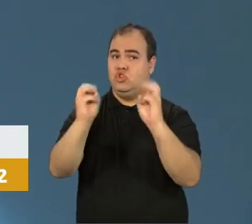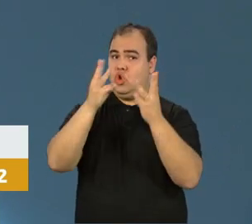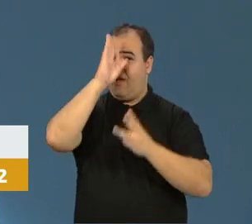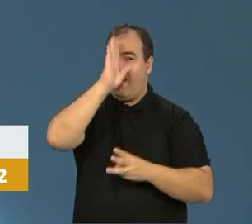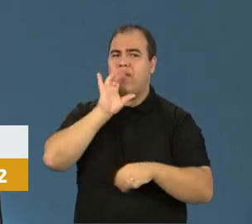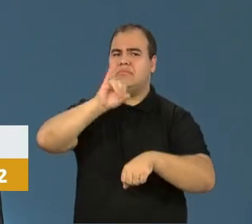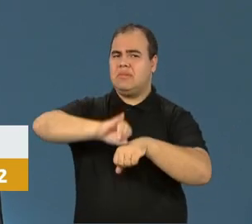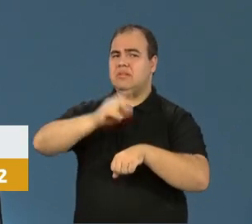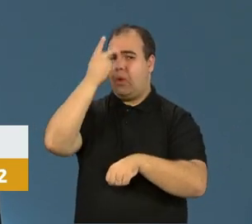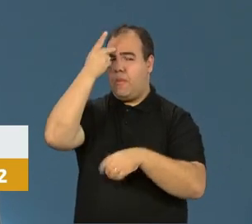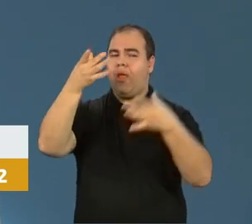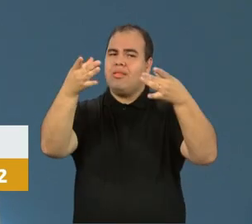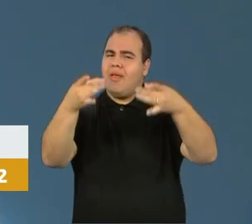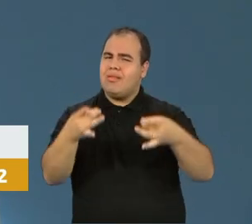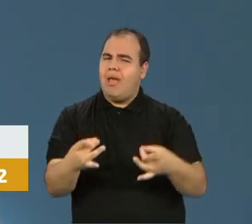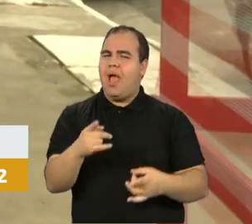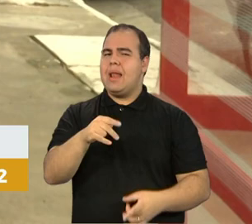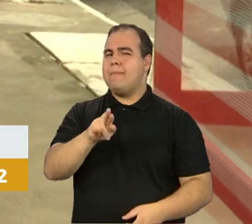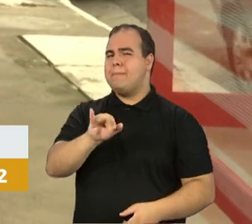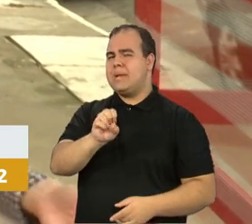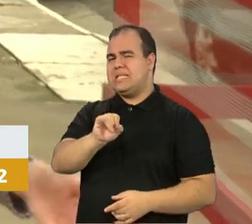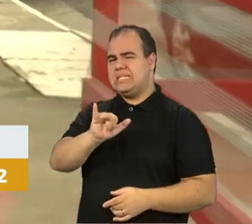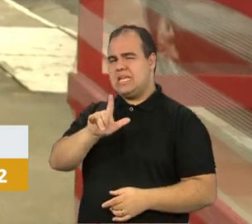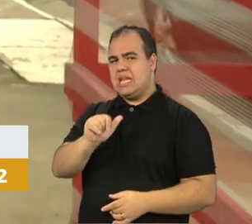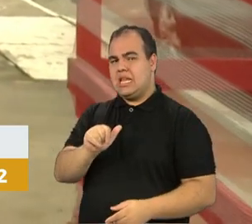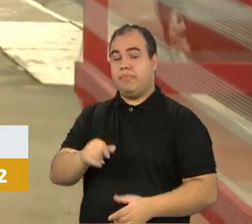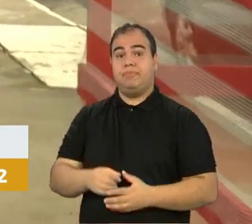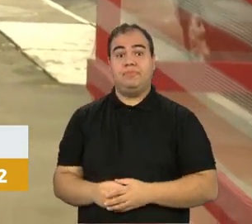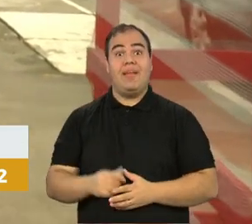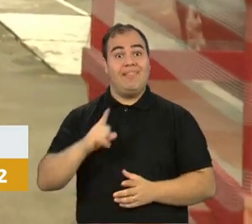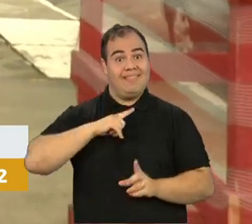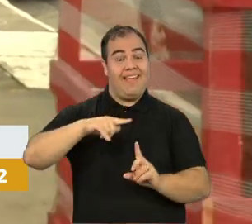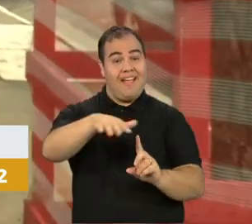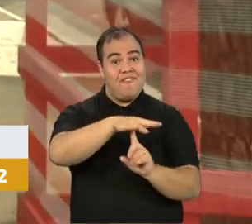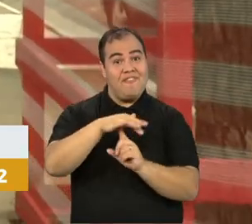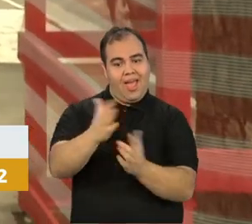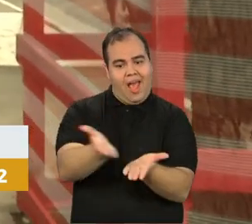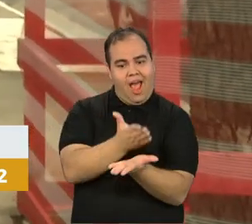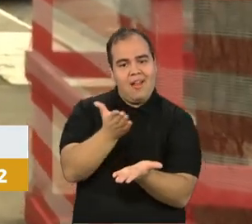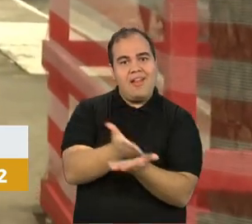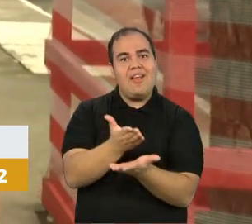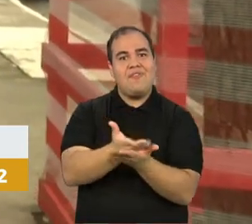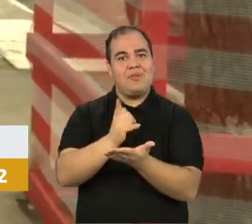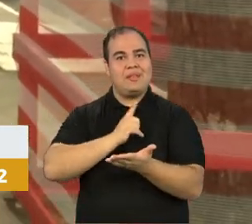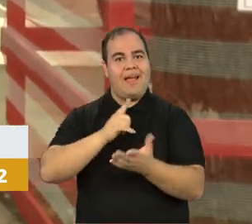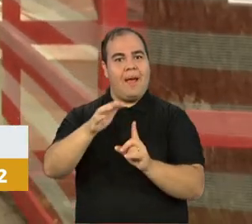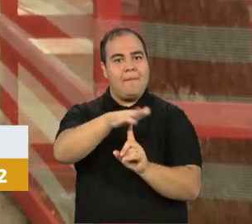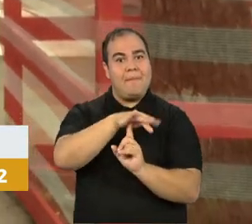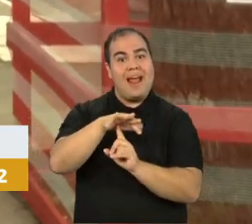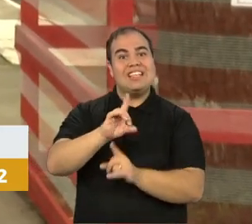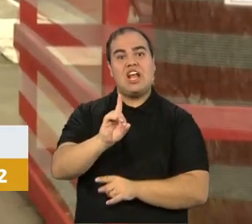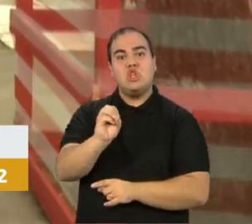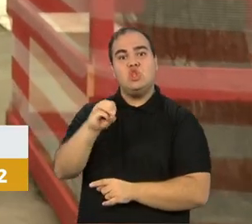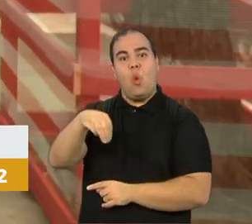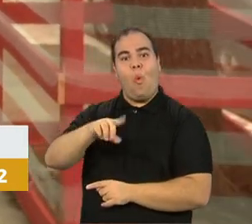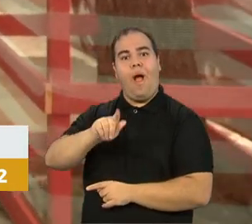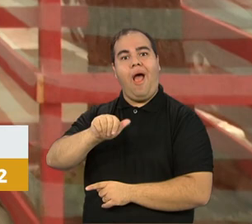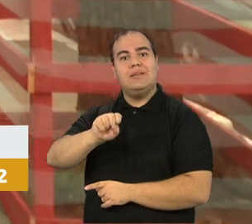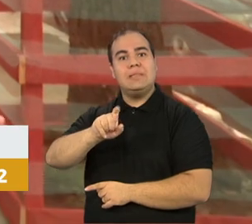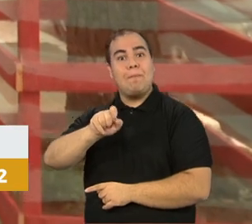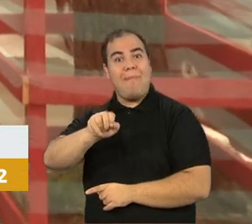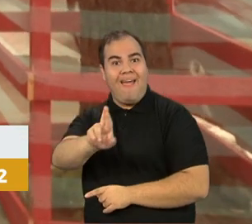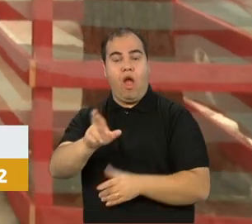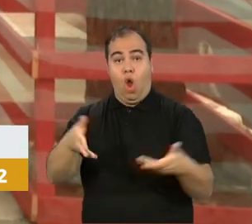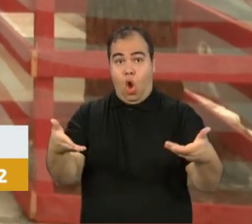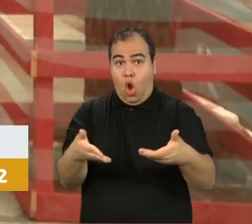Os detalhes com a Priscila Kersh. Além da feira de livros que ocorre na Praça Dom José Gaspar, hoje e amanhã das